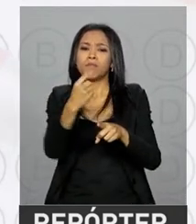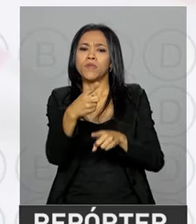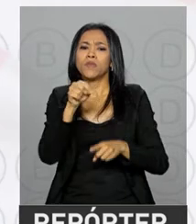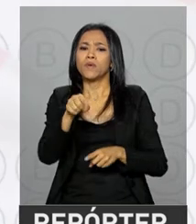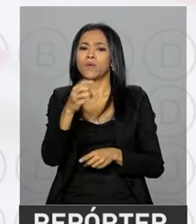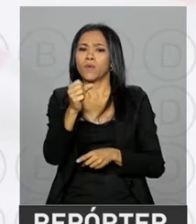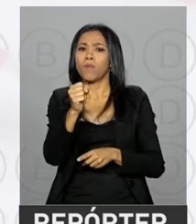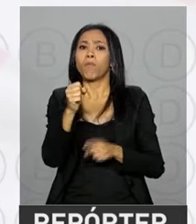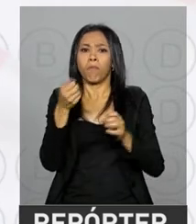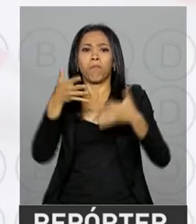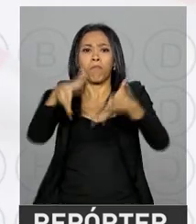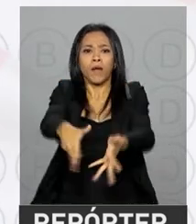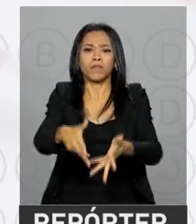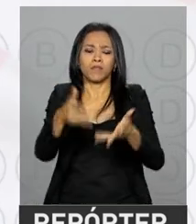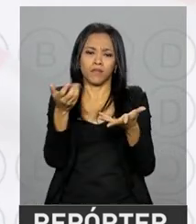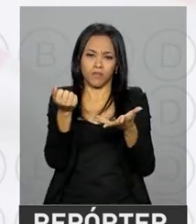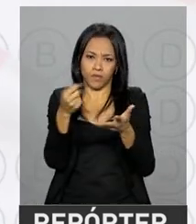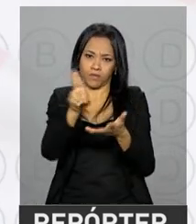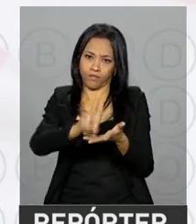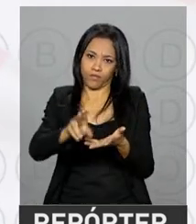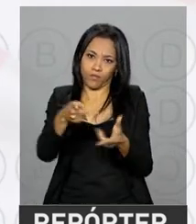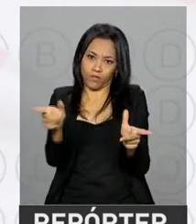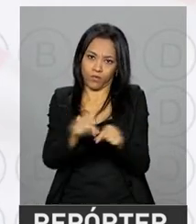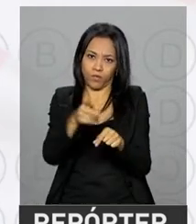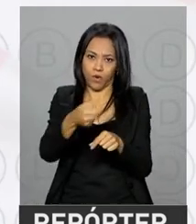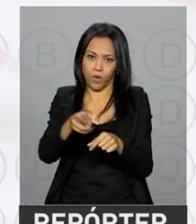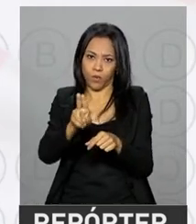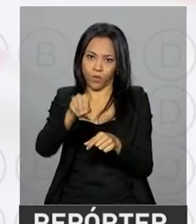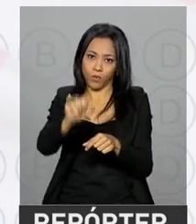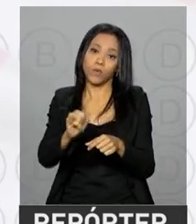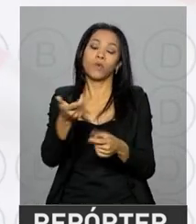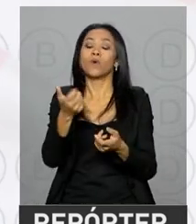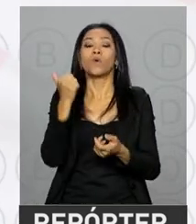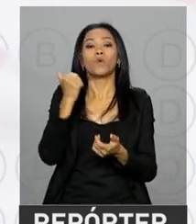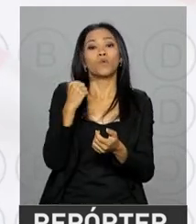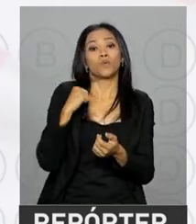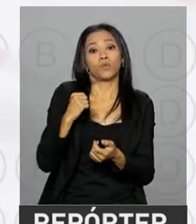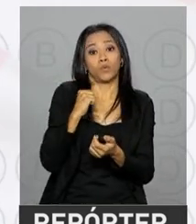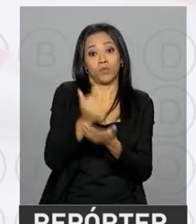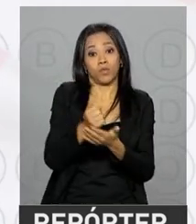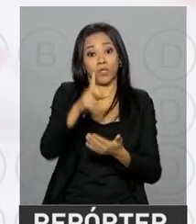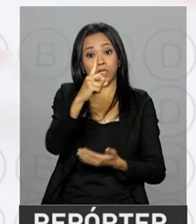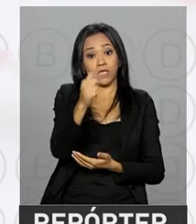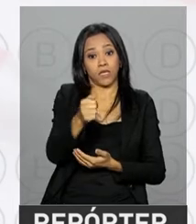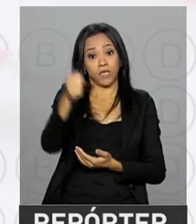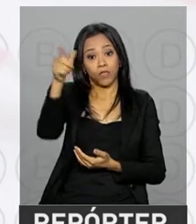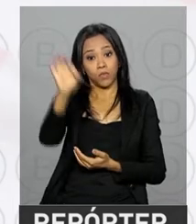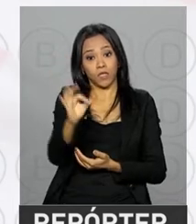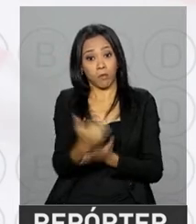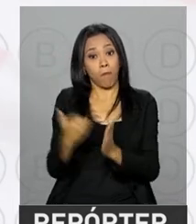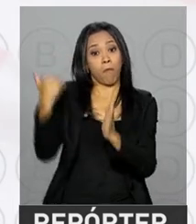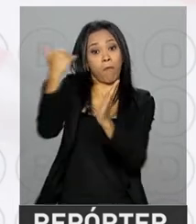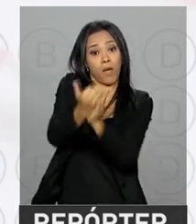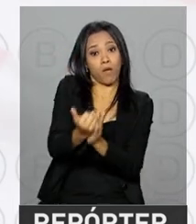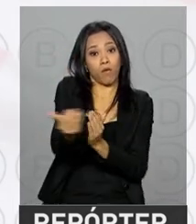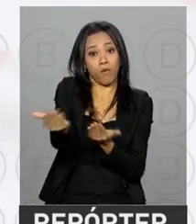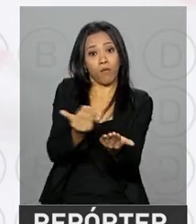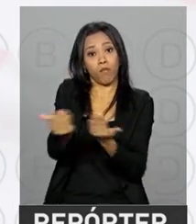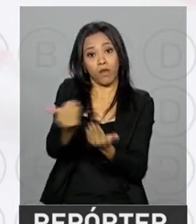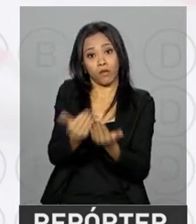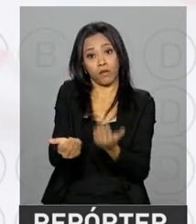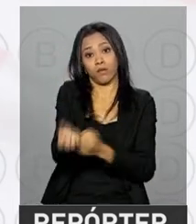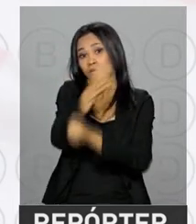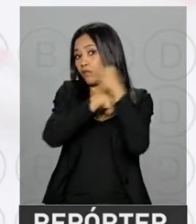participam do ProUni em todo o país. O número de bolsas oferecidas é 17% maior do que na segunda edição do